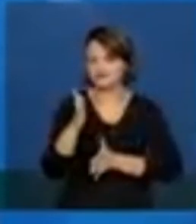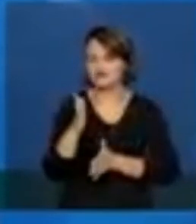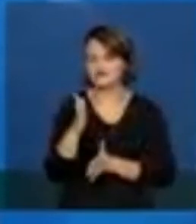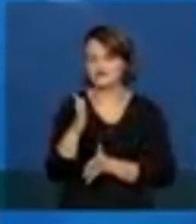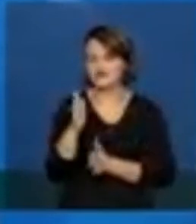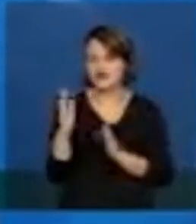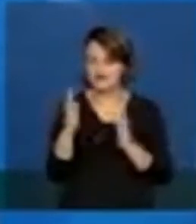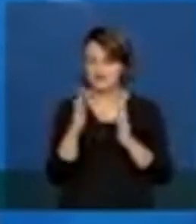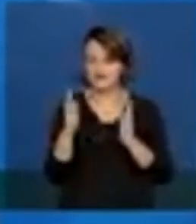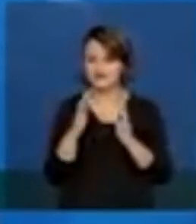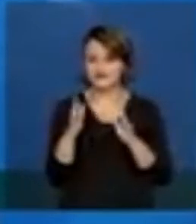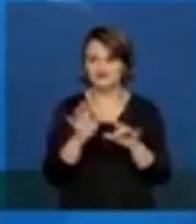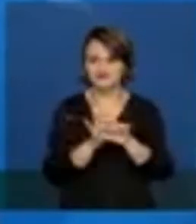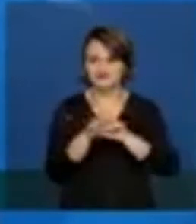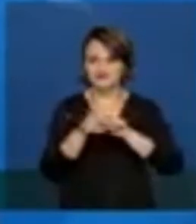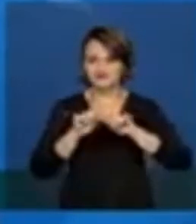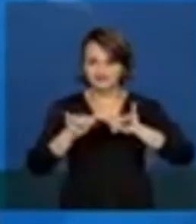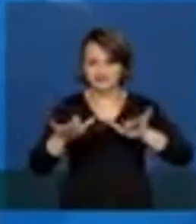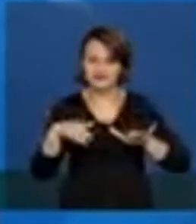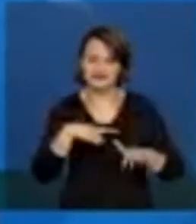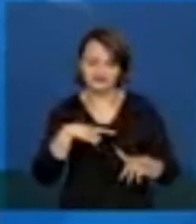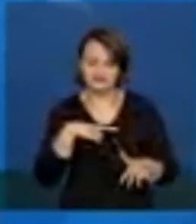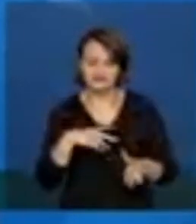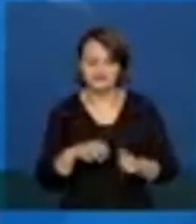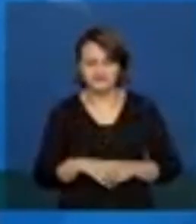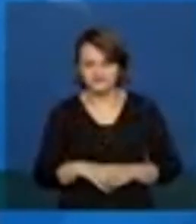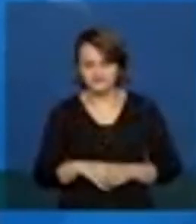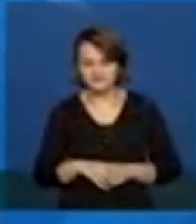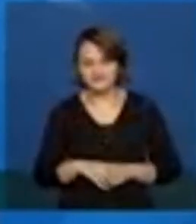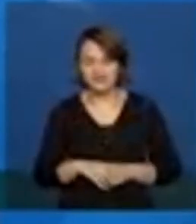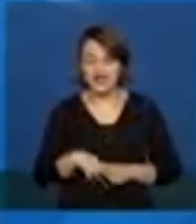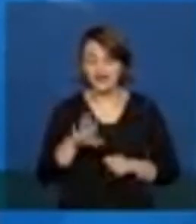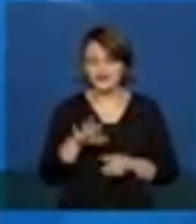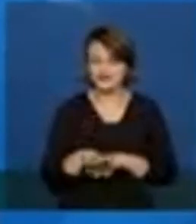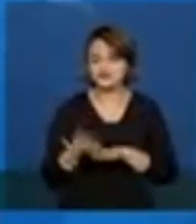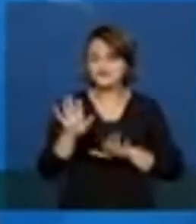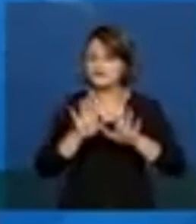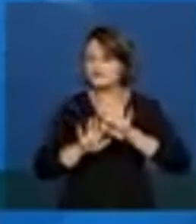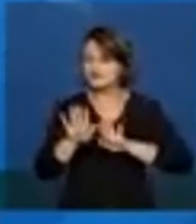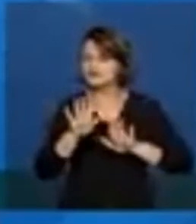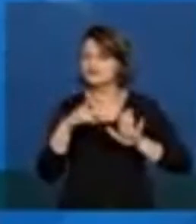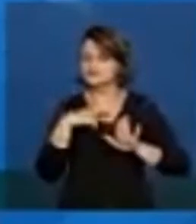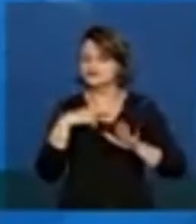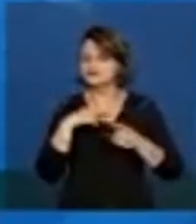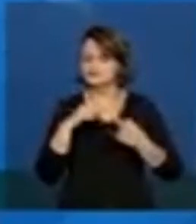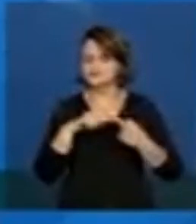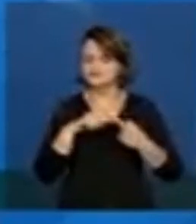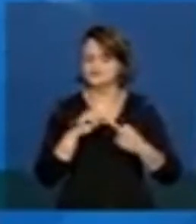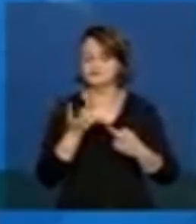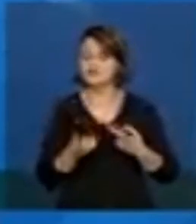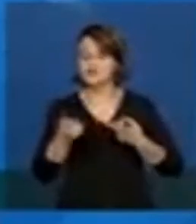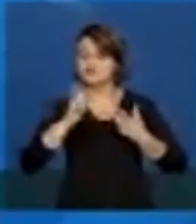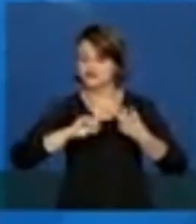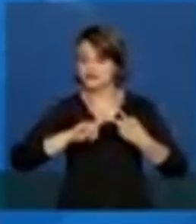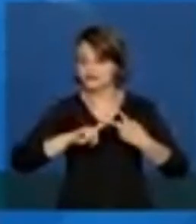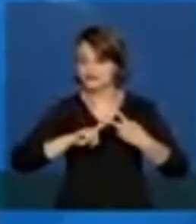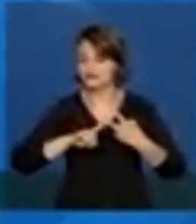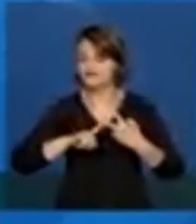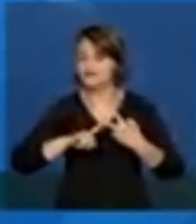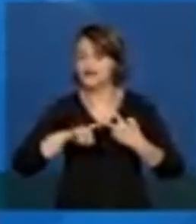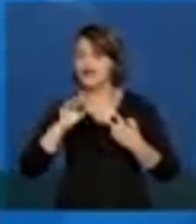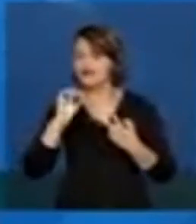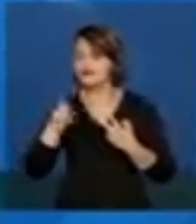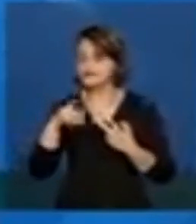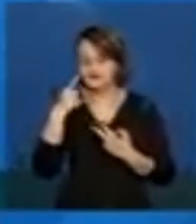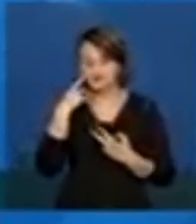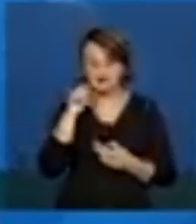contende por período de calamidade. Então, assim, este cuidado foi a primeira premissa. A segunda foi, independente disso, a gente não